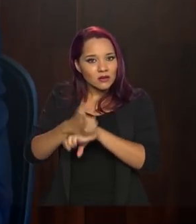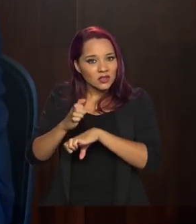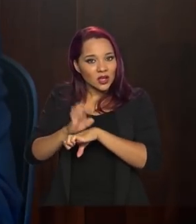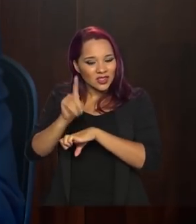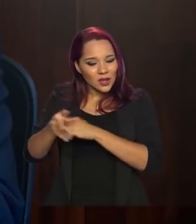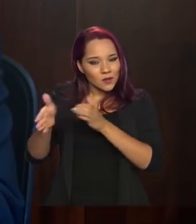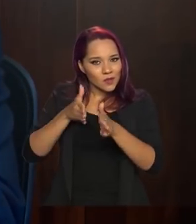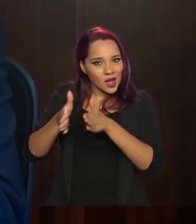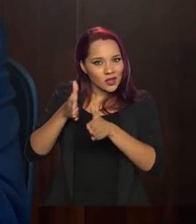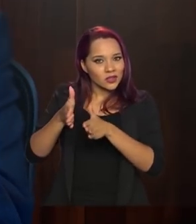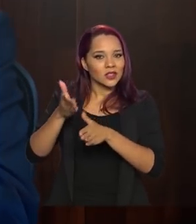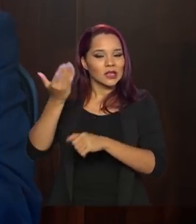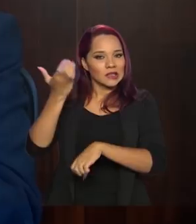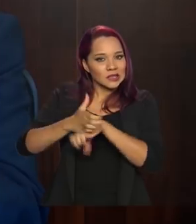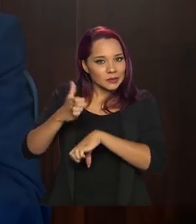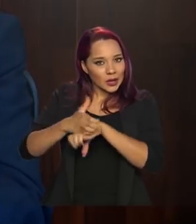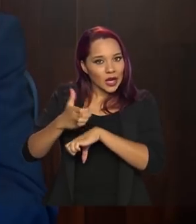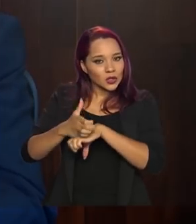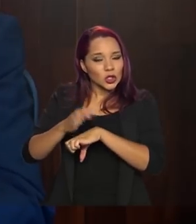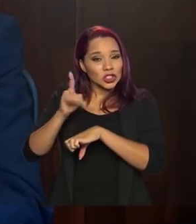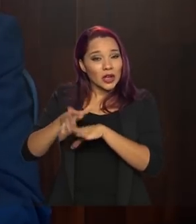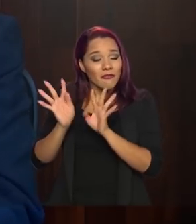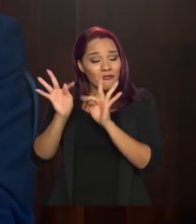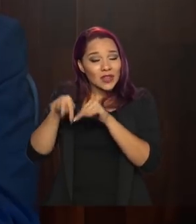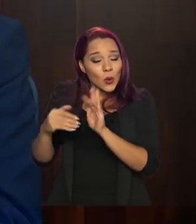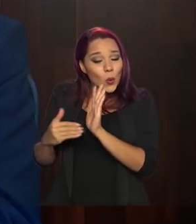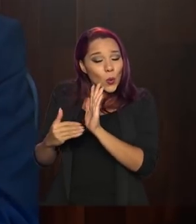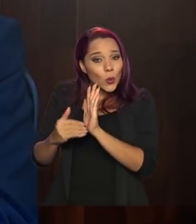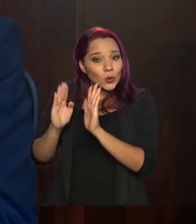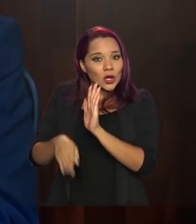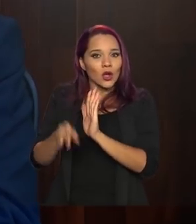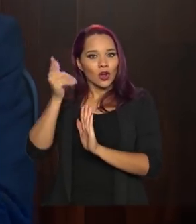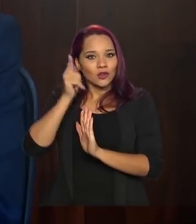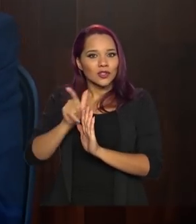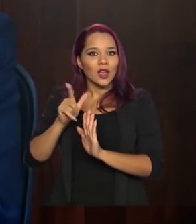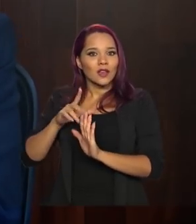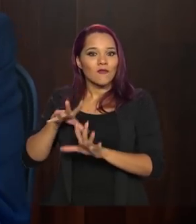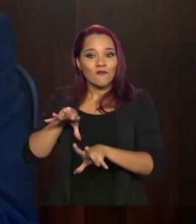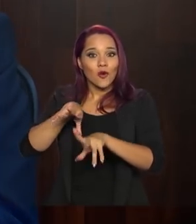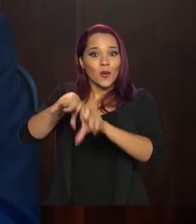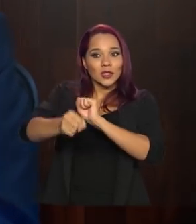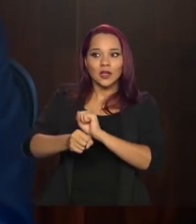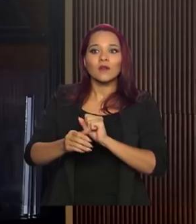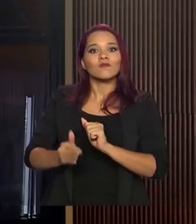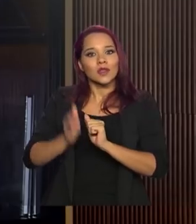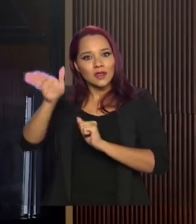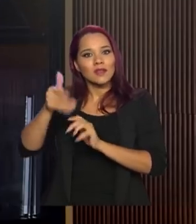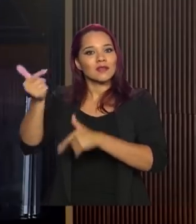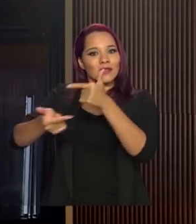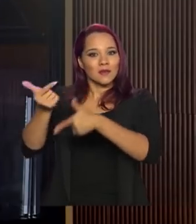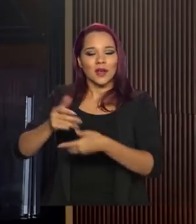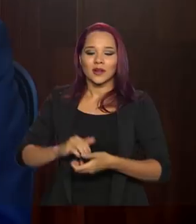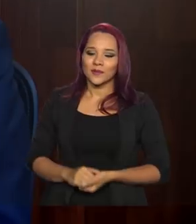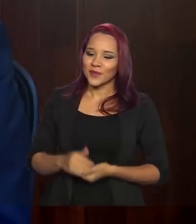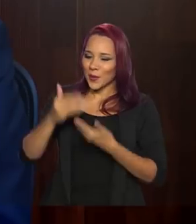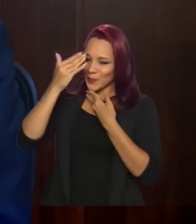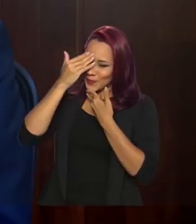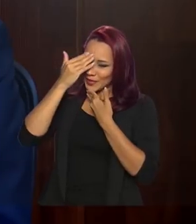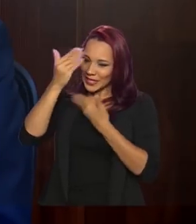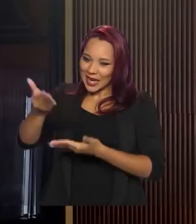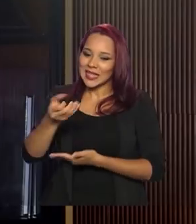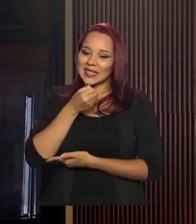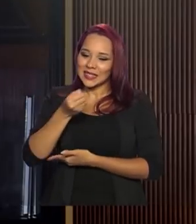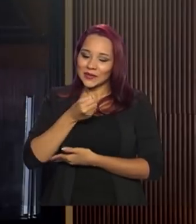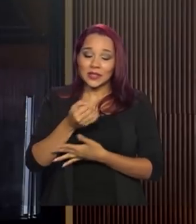parte do estágio prático, ele está já no finalzinho, ele consiga já colar o grau e ir para a linha de batalha. Obrigada, ministro, pela